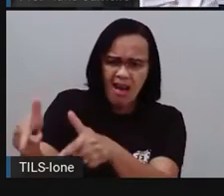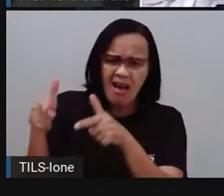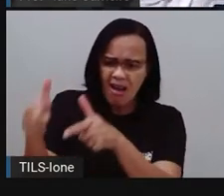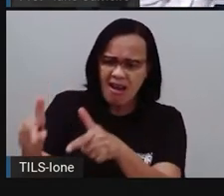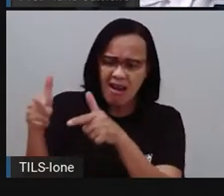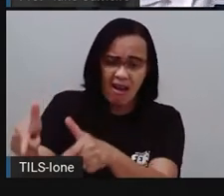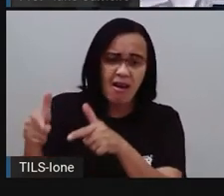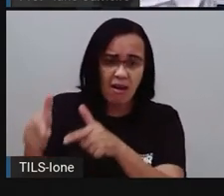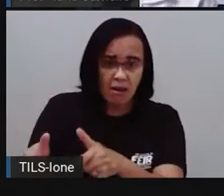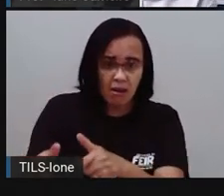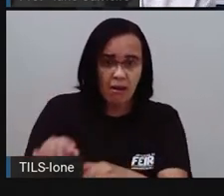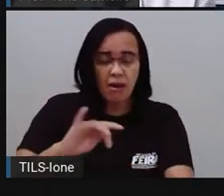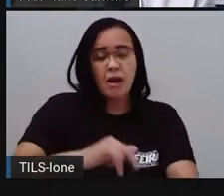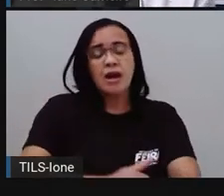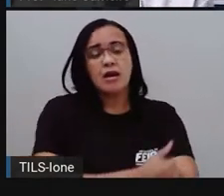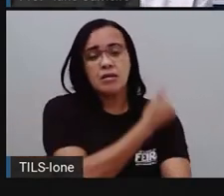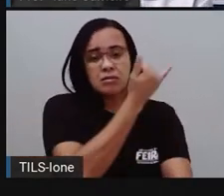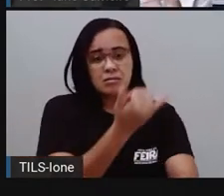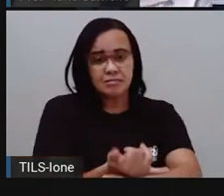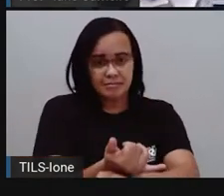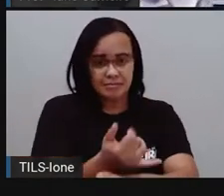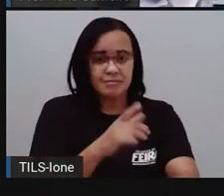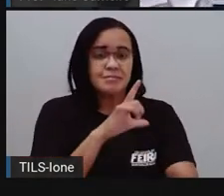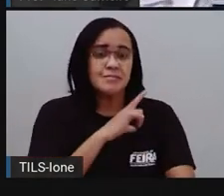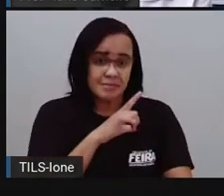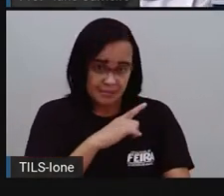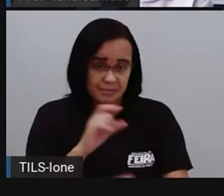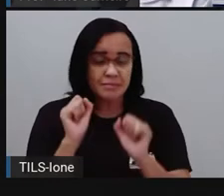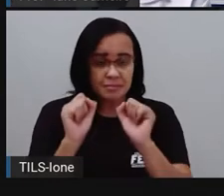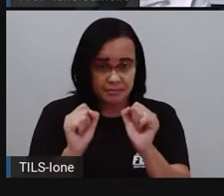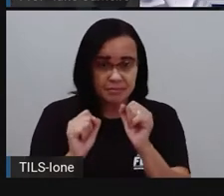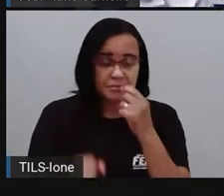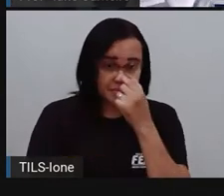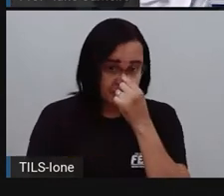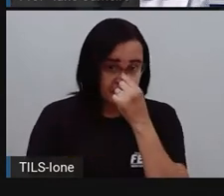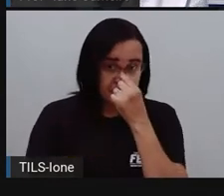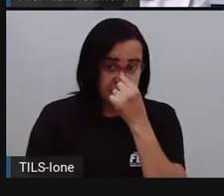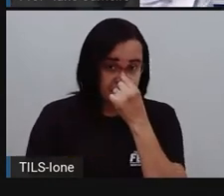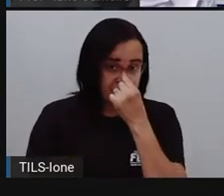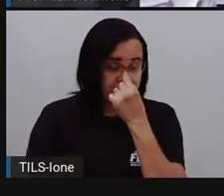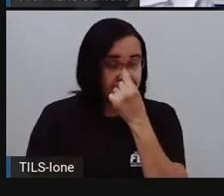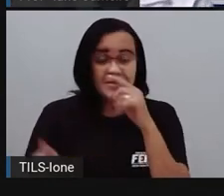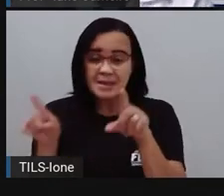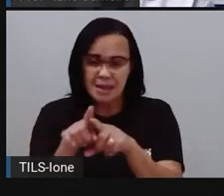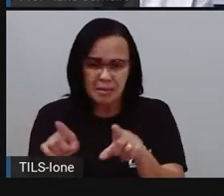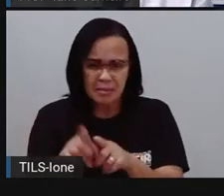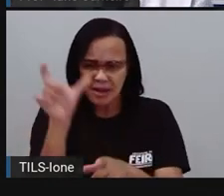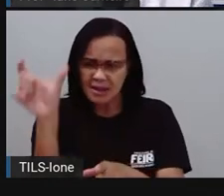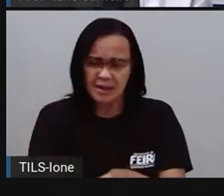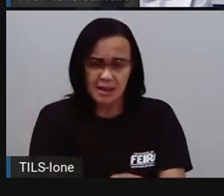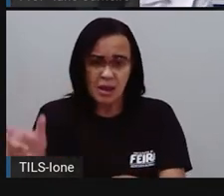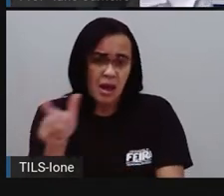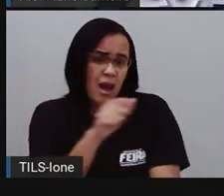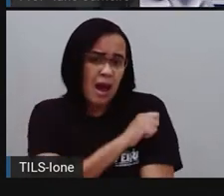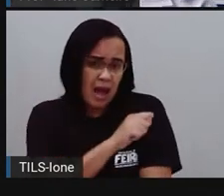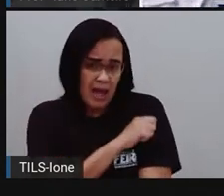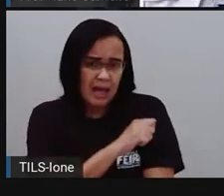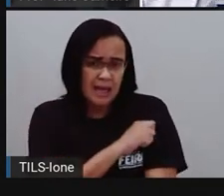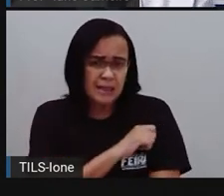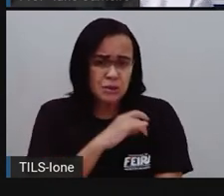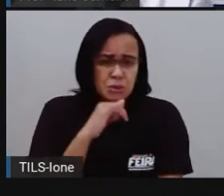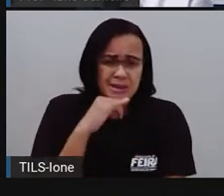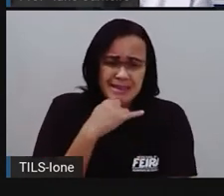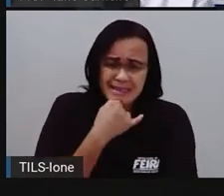que a professora pediu, né? Então, o bullying, ele também ocasiona muita tristeza nas pessoas, Deixam crianças muito